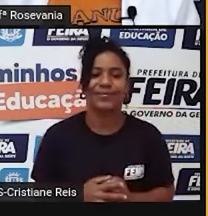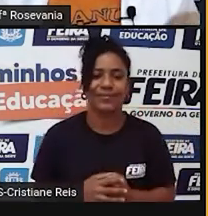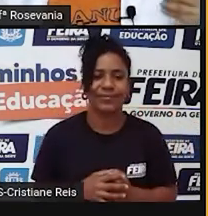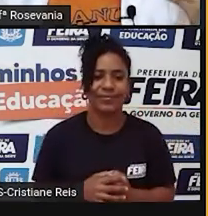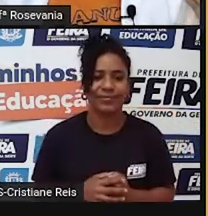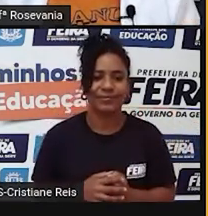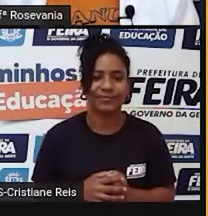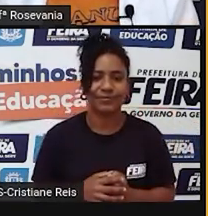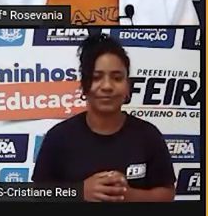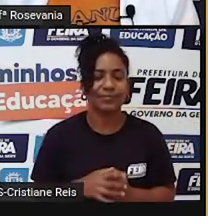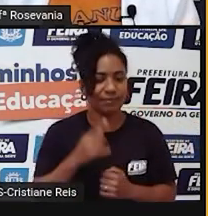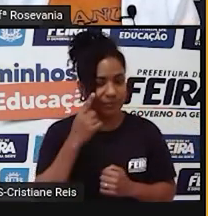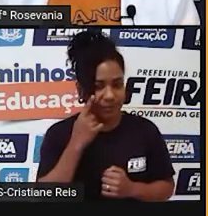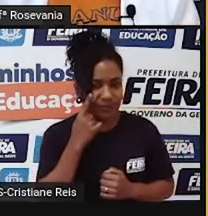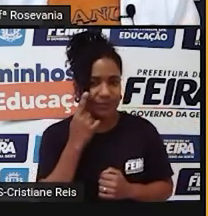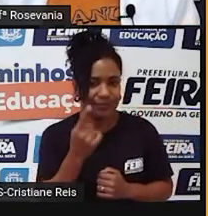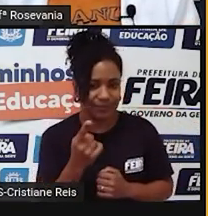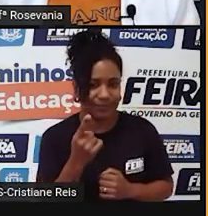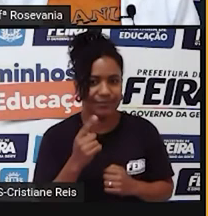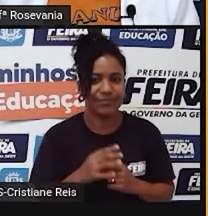Então, percebam que